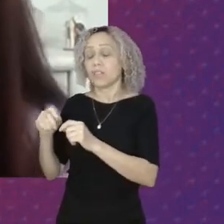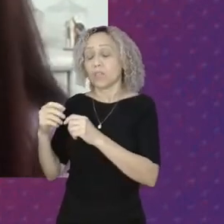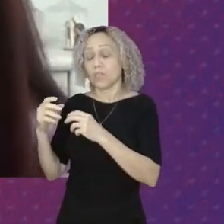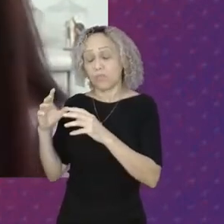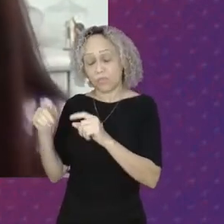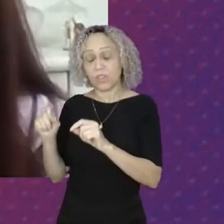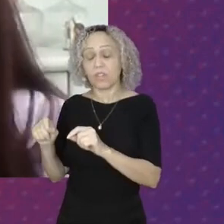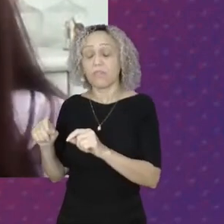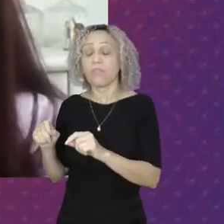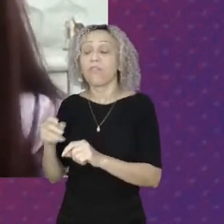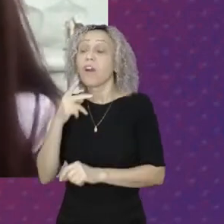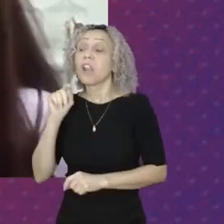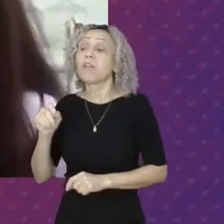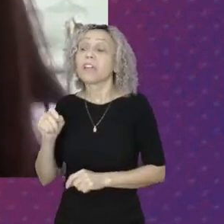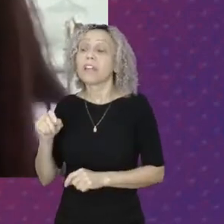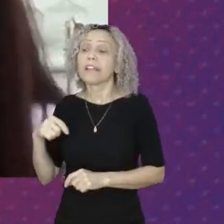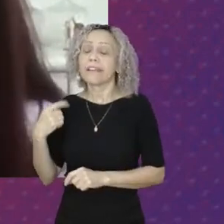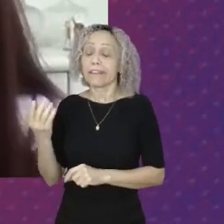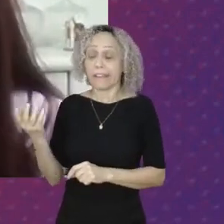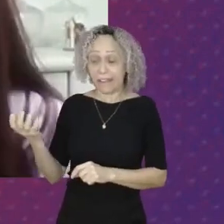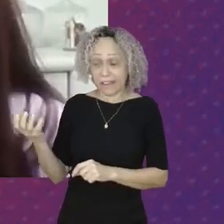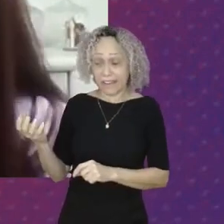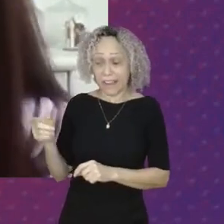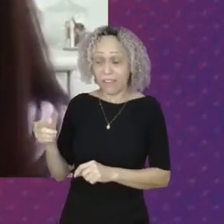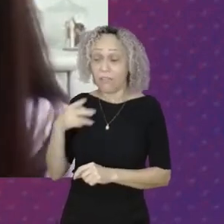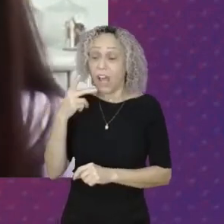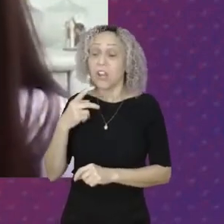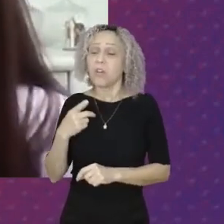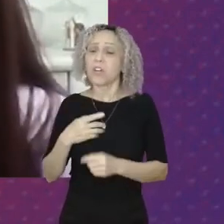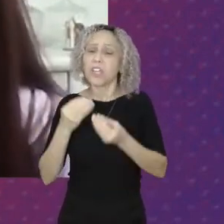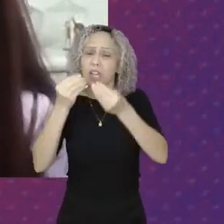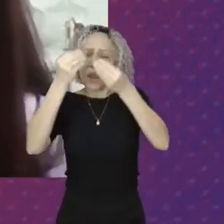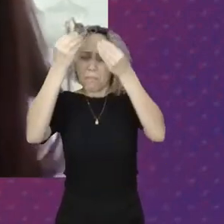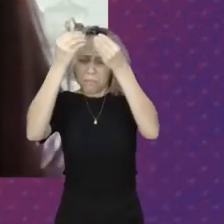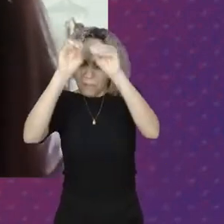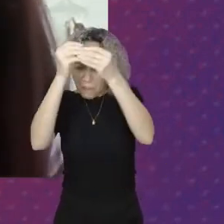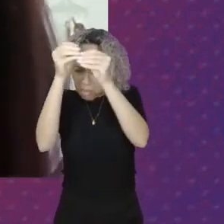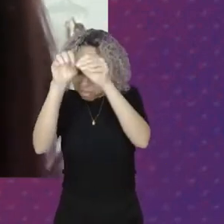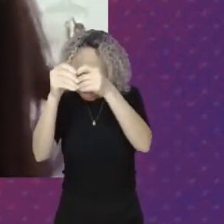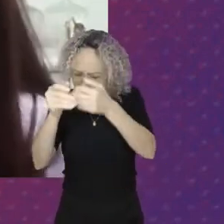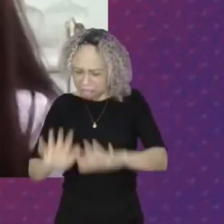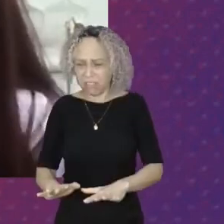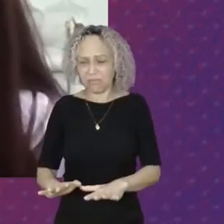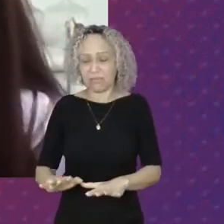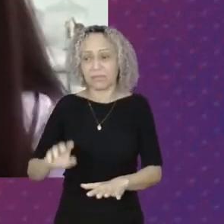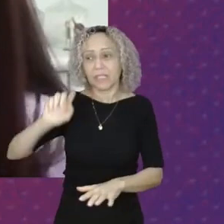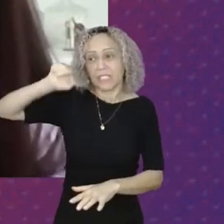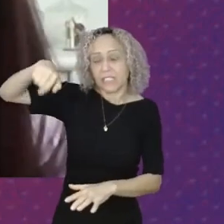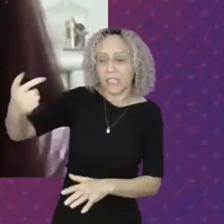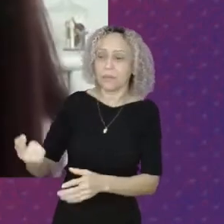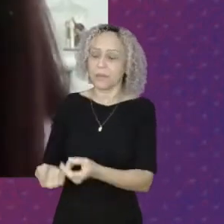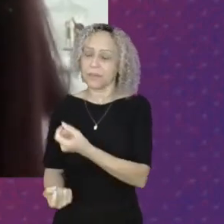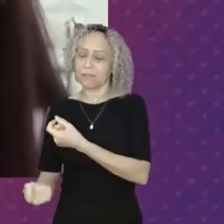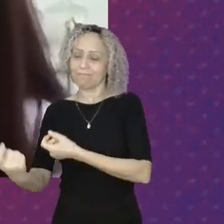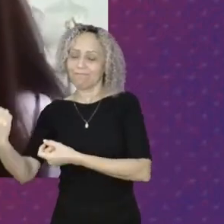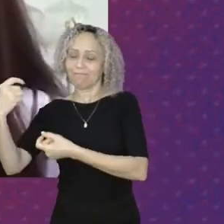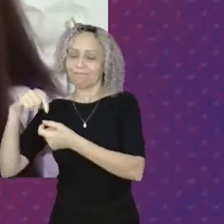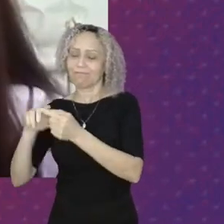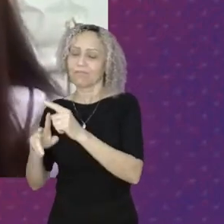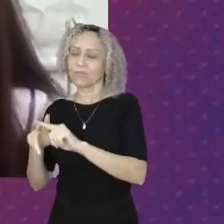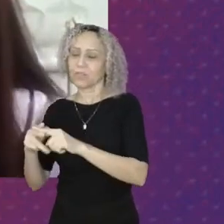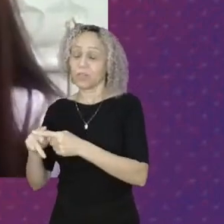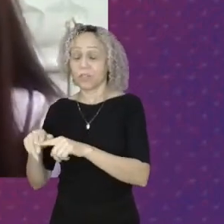fazer Ele prometeu E cumpriu As políticas Públicas E os direitos Da população De um modo geral Não foram apenas